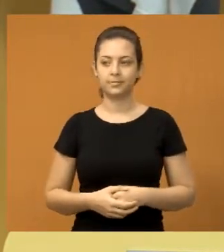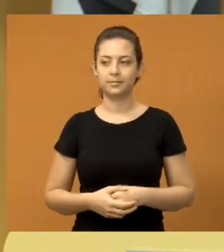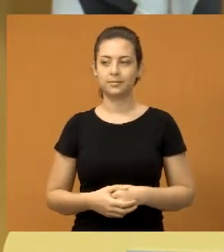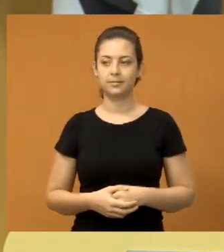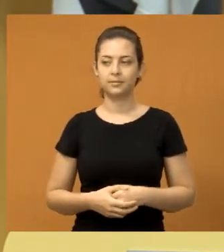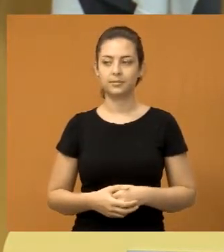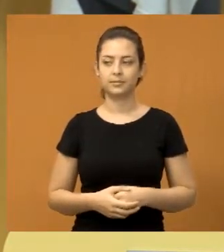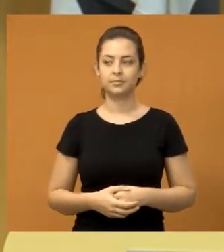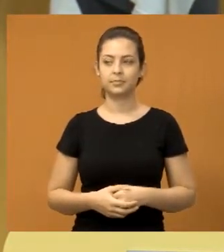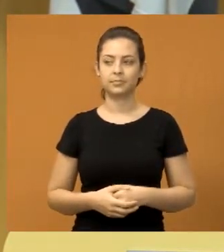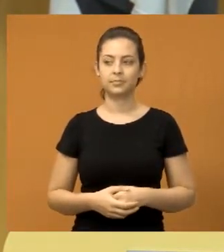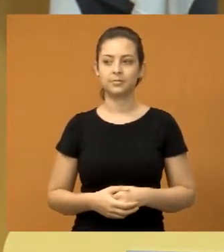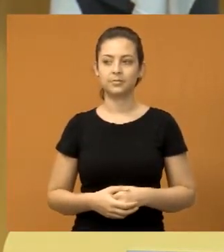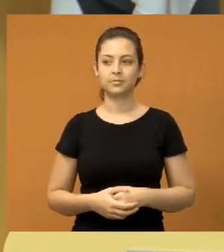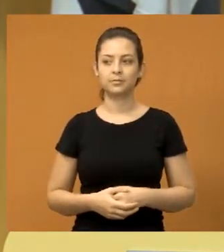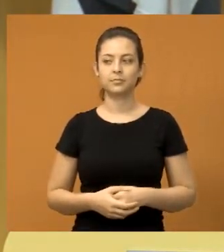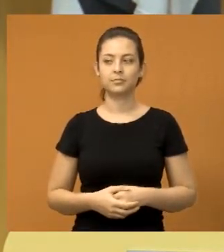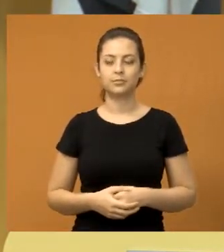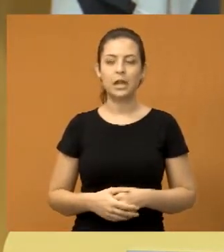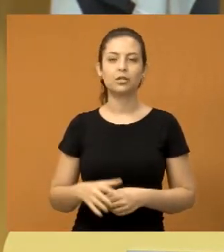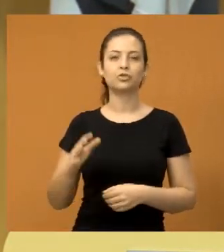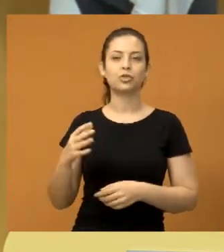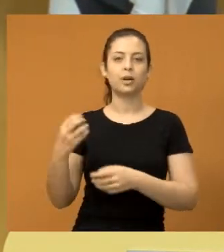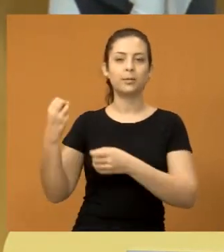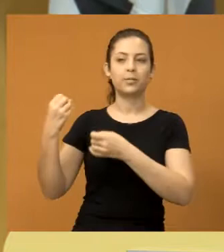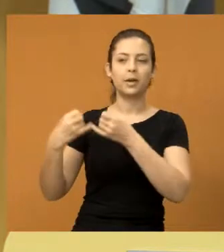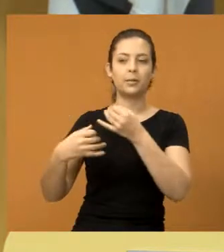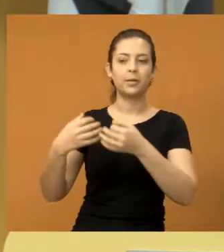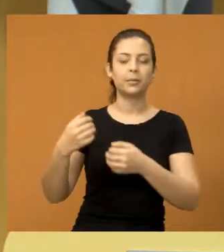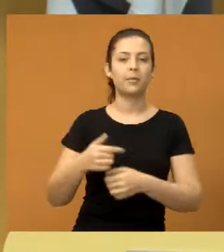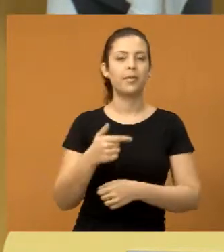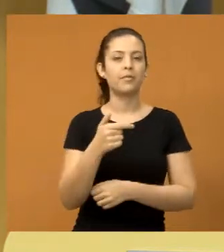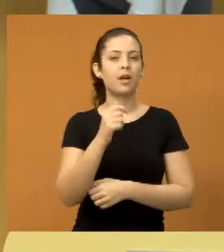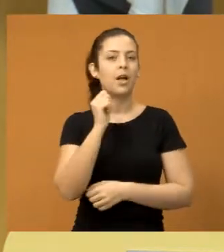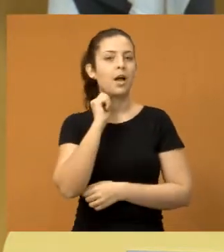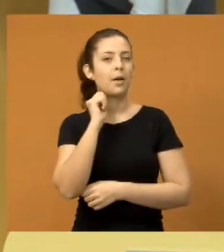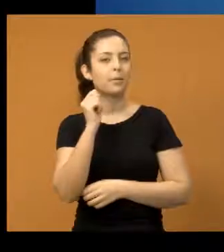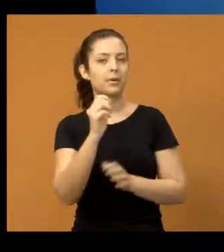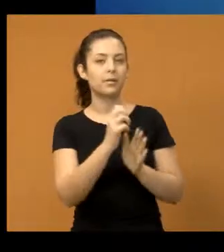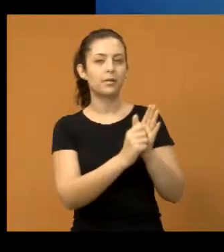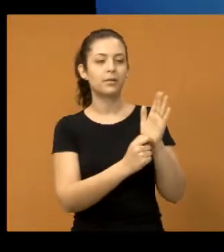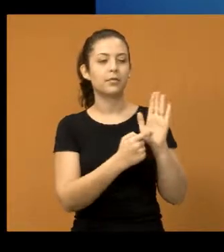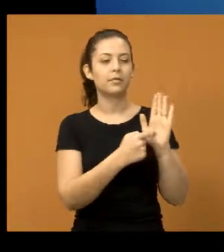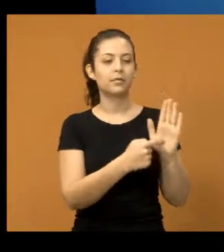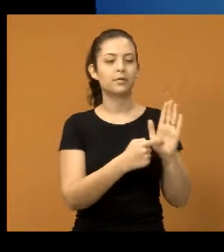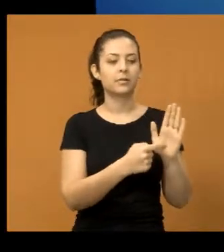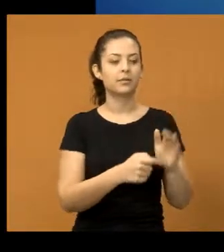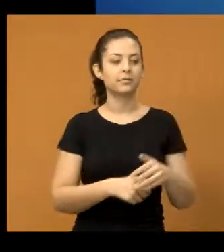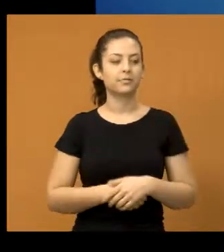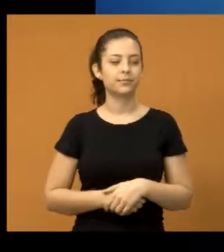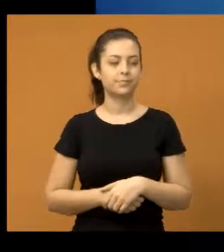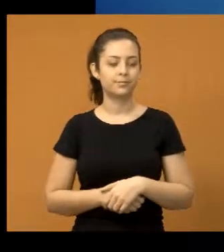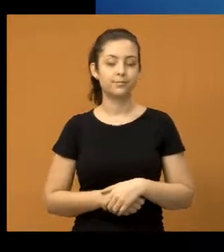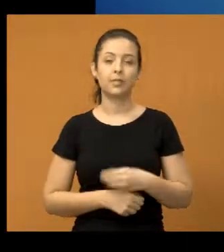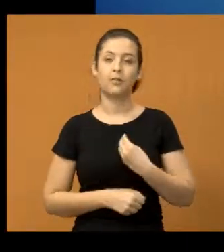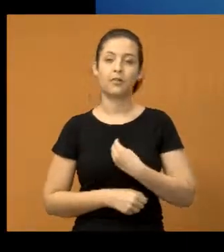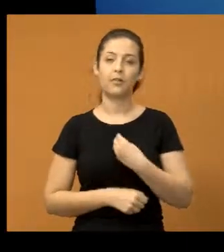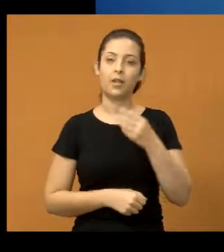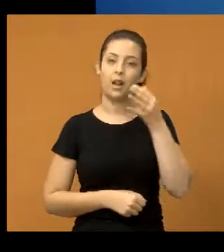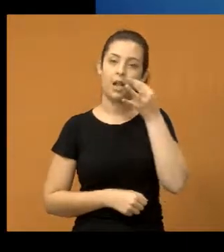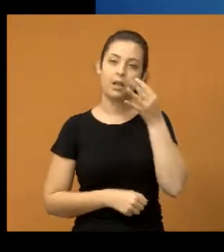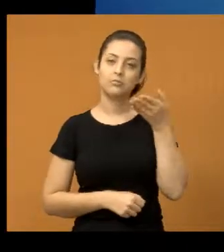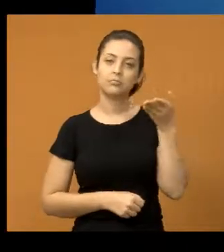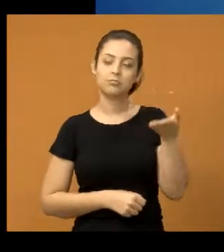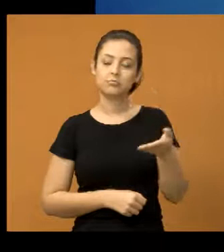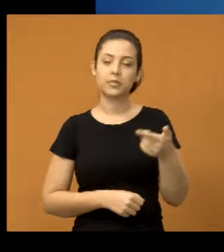Agora, como muitos já falaram aqui um pouquinho do 22 de abril, também quero registrar a minha passagem por lá,